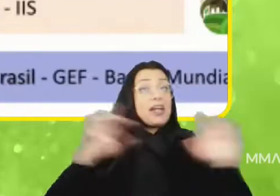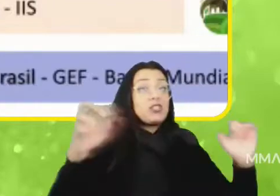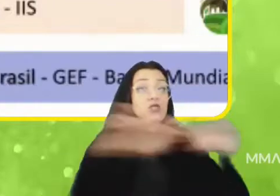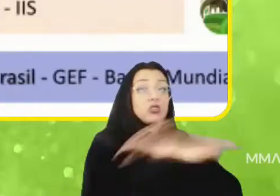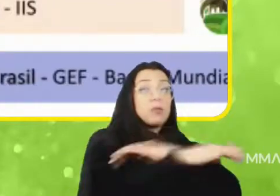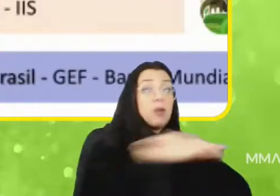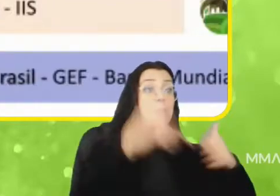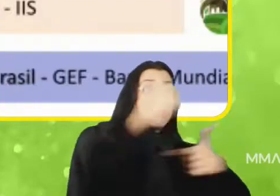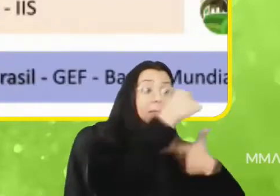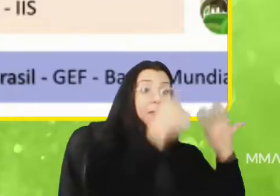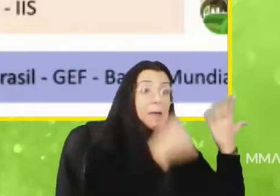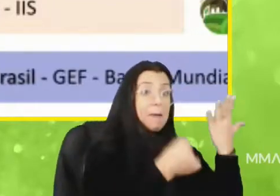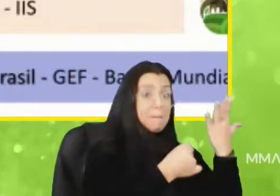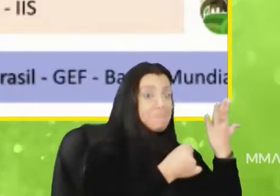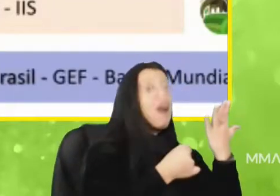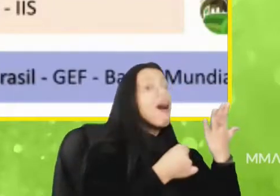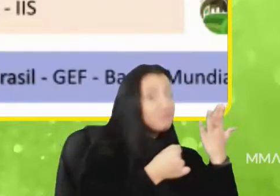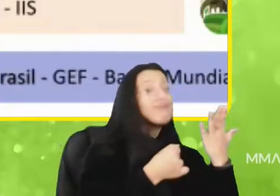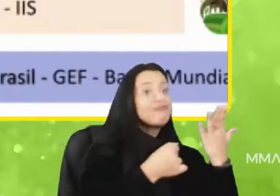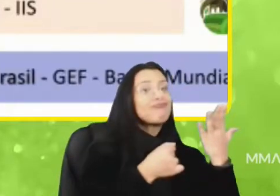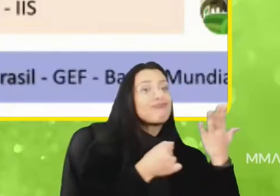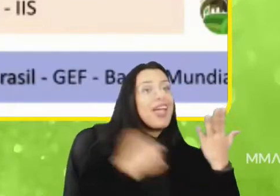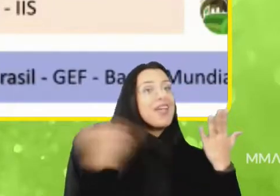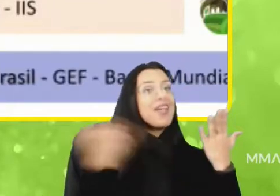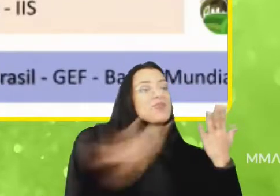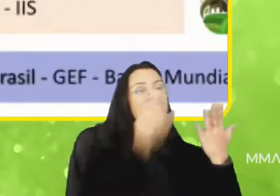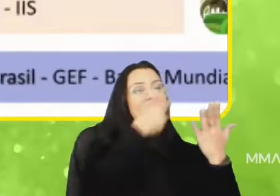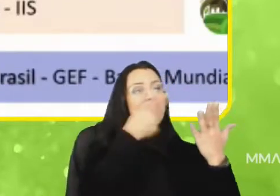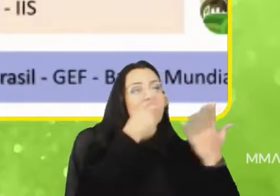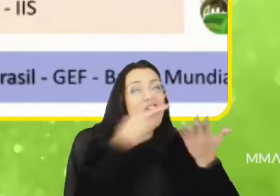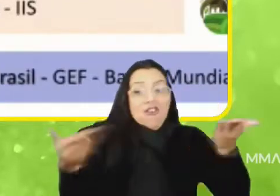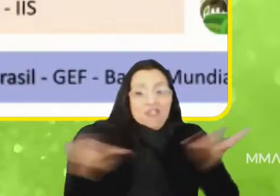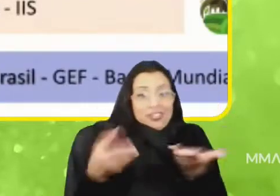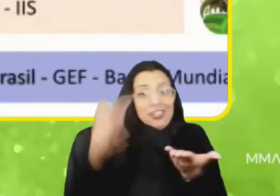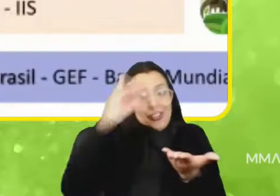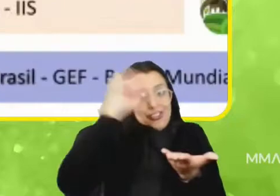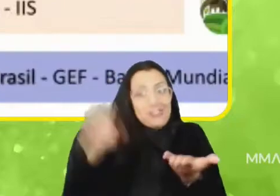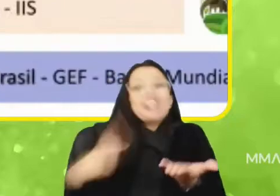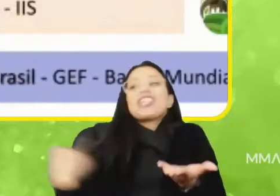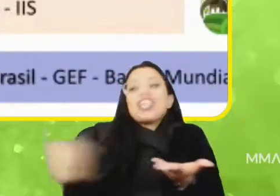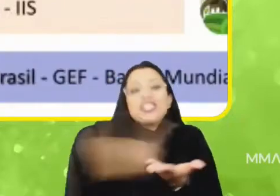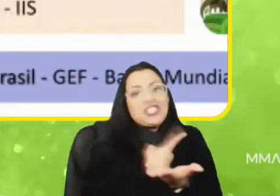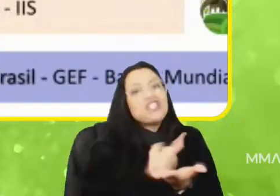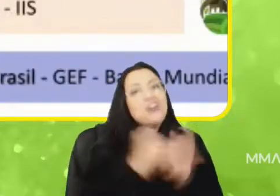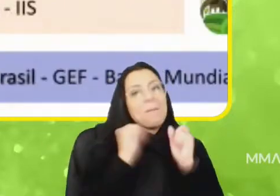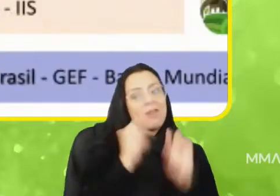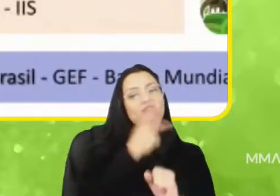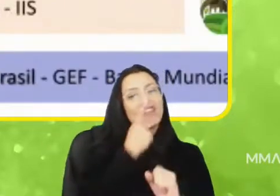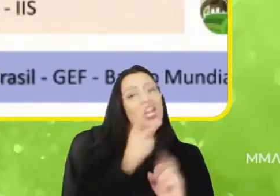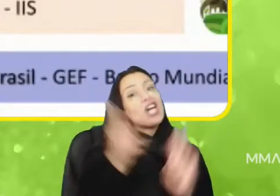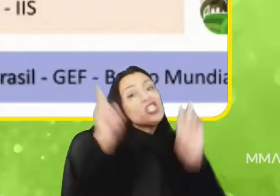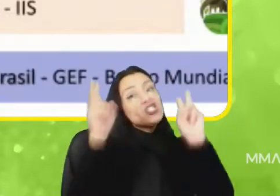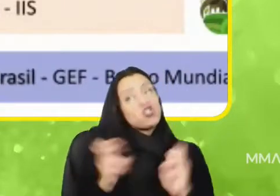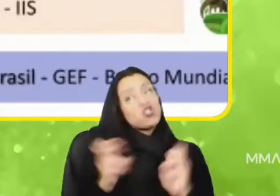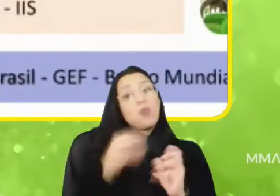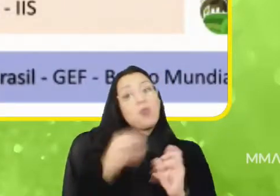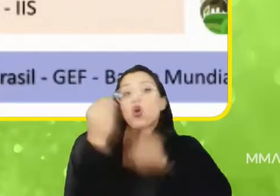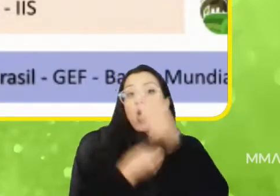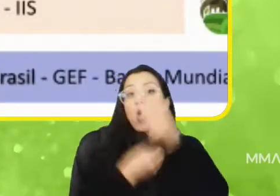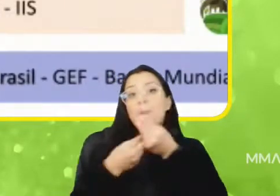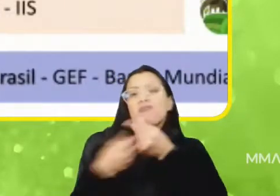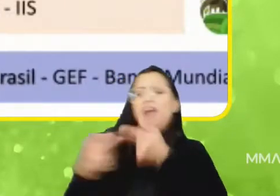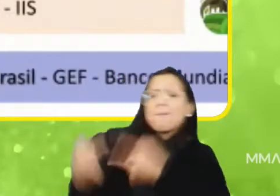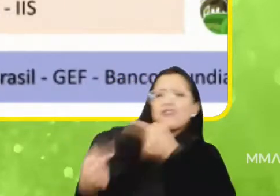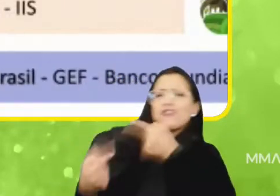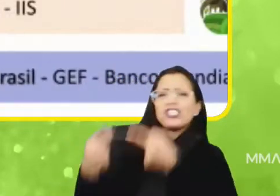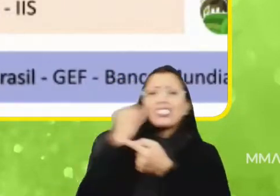gente está no dia dos biomas, esse é o dia que a gente tem para falar dos biomas brasileiros, a recuperação e as nossas políticas de recuperação, elas ocorrem no